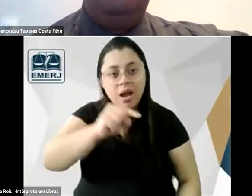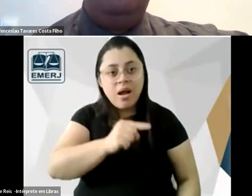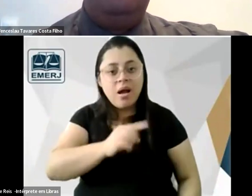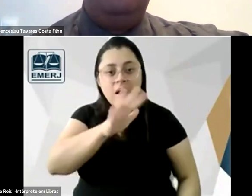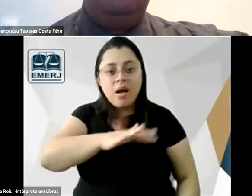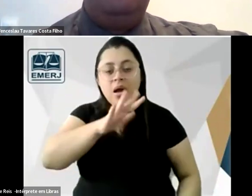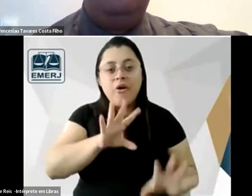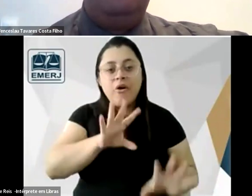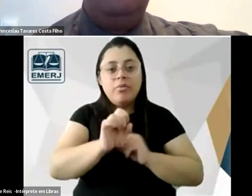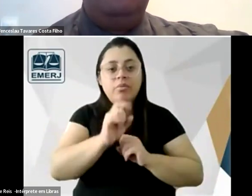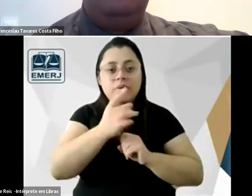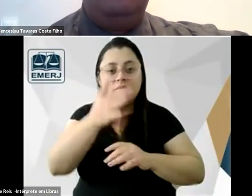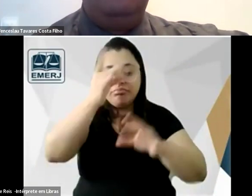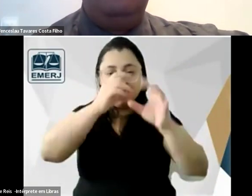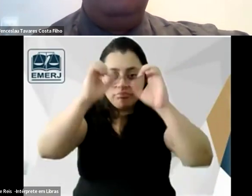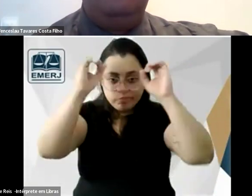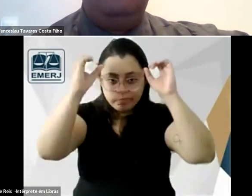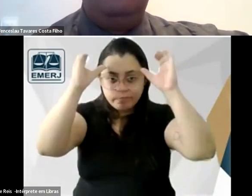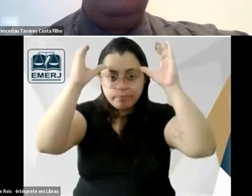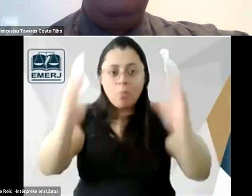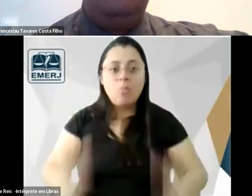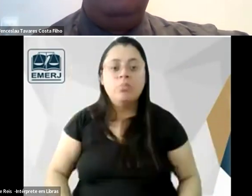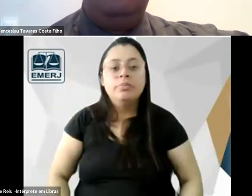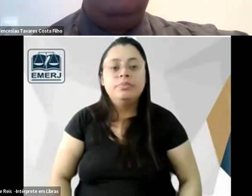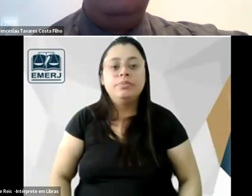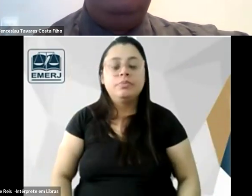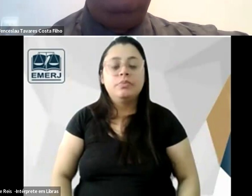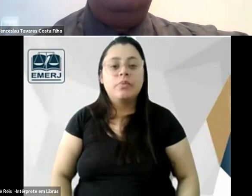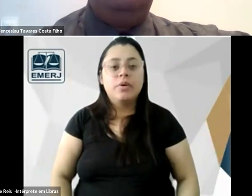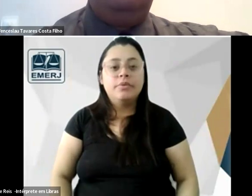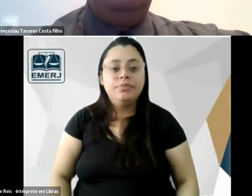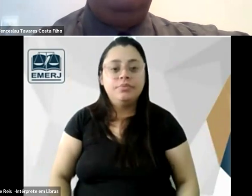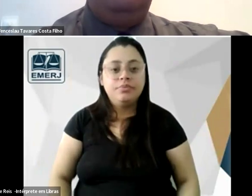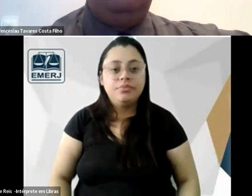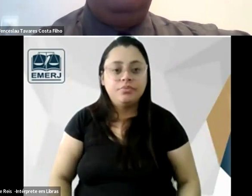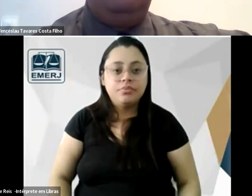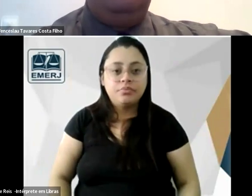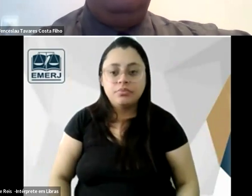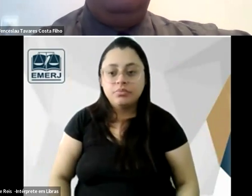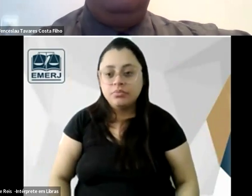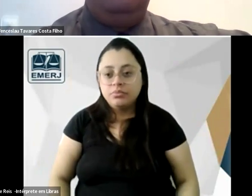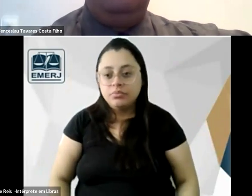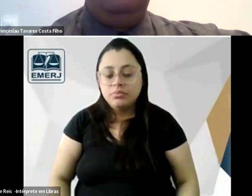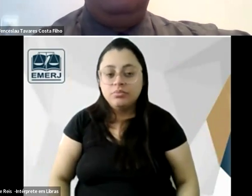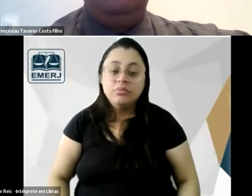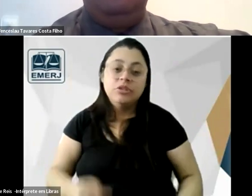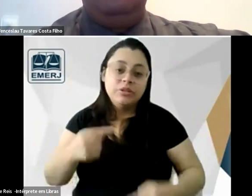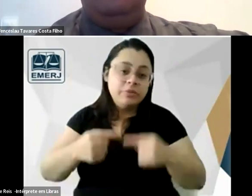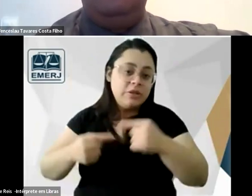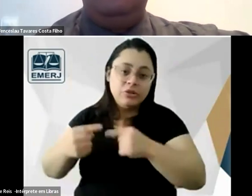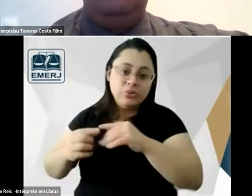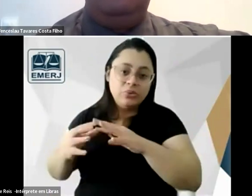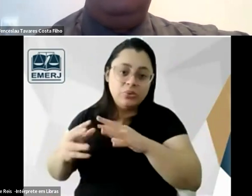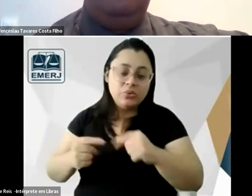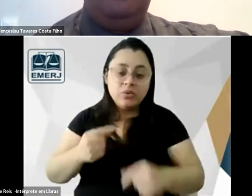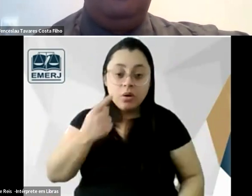formação da grande obra de Machado de Assis bom eu acredito que a gente tenha aí debatido e deixa